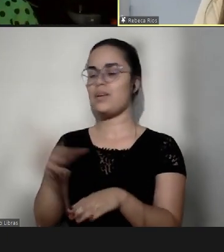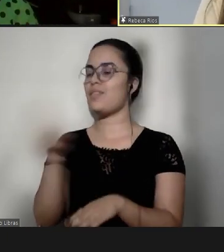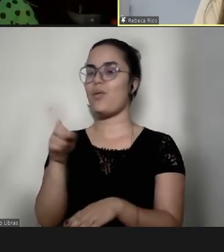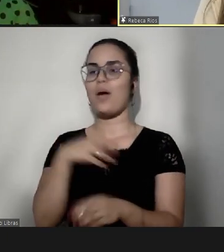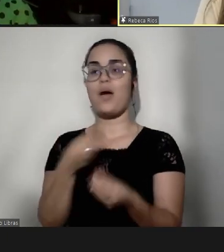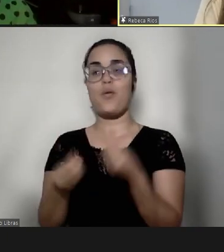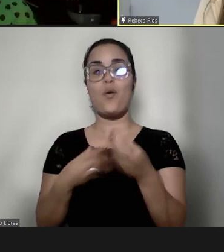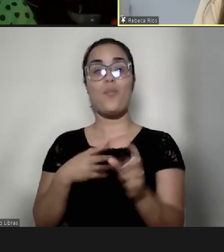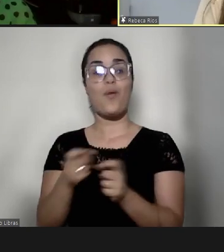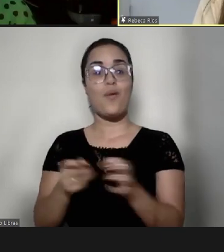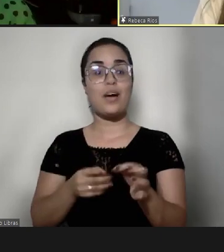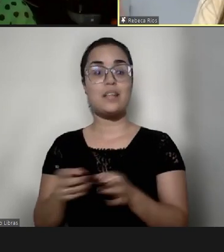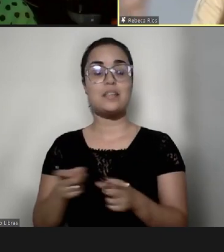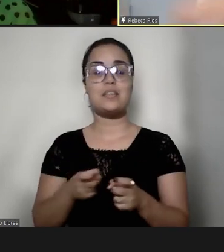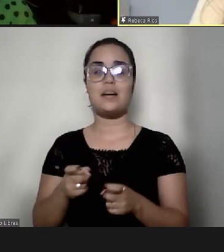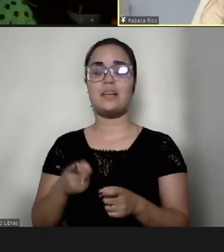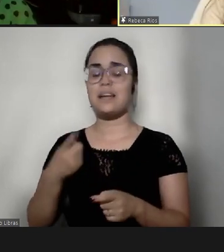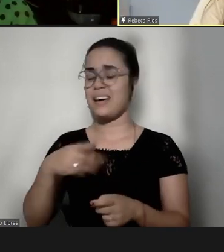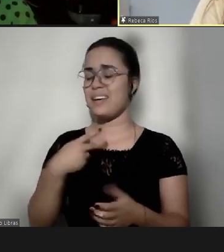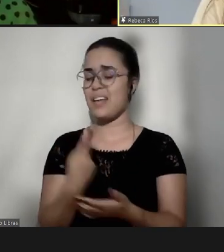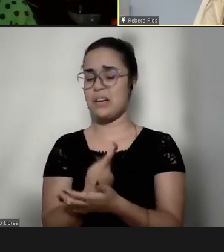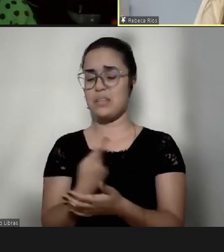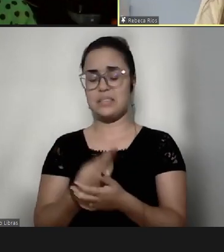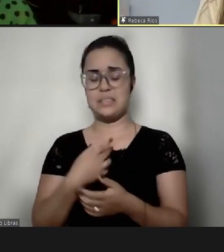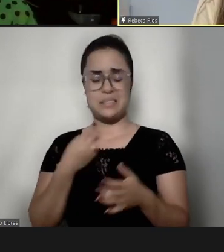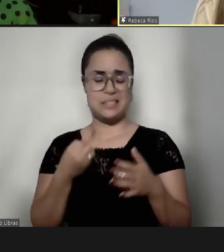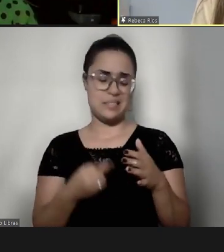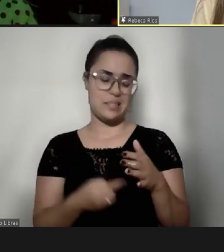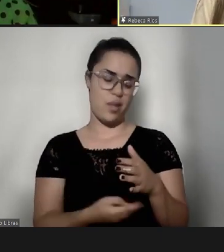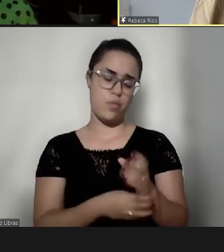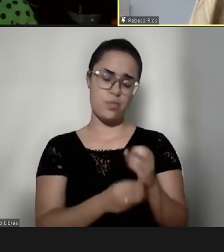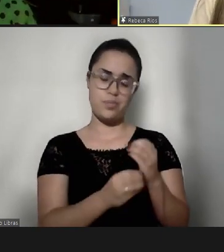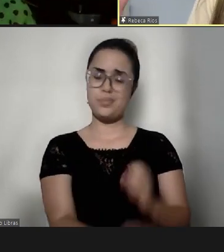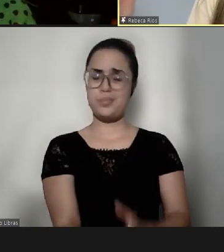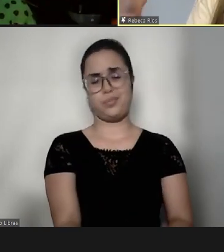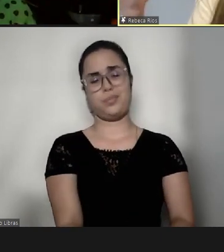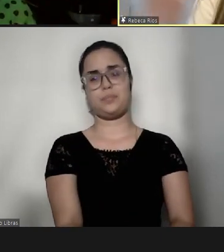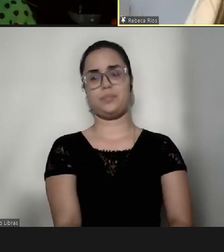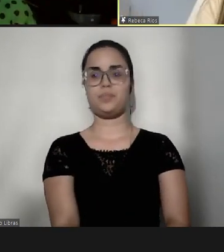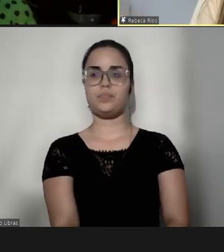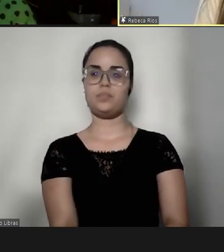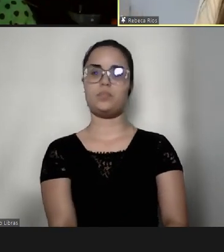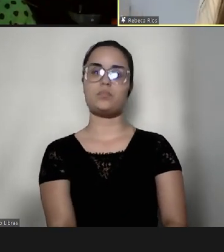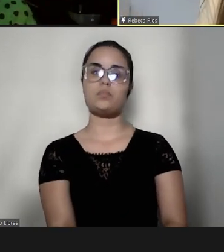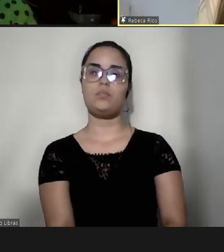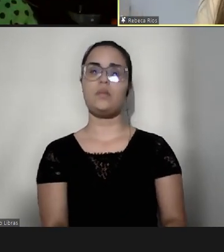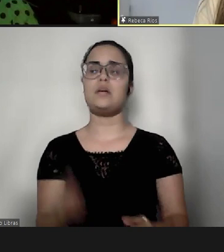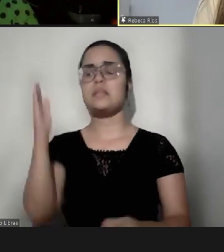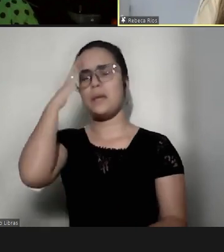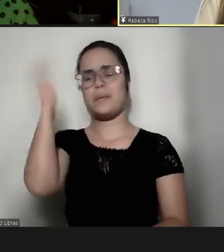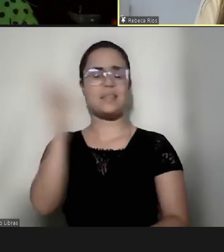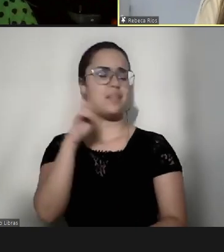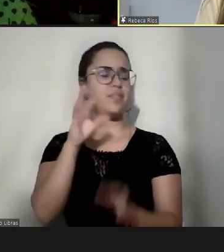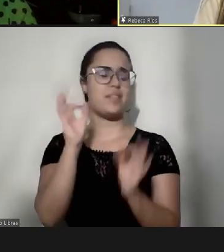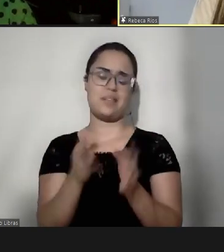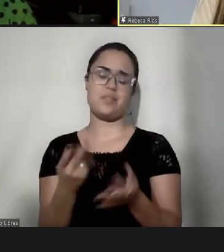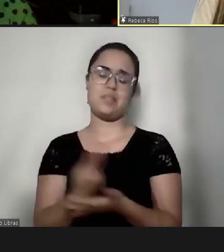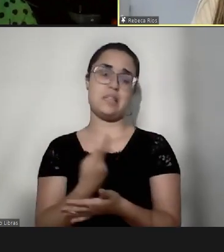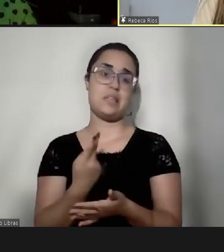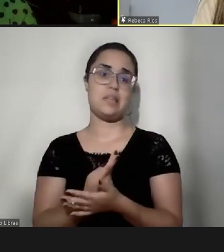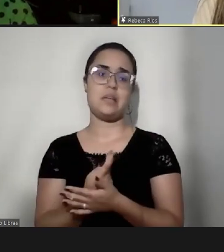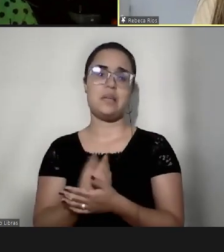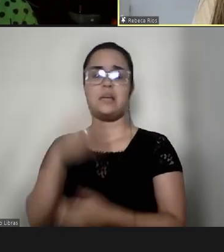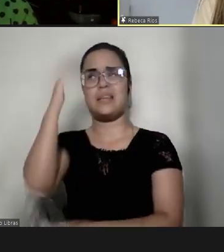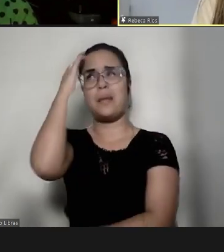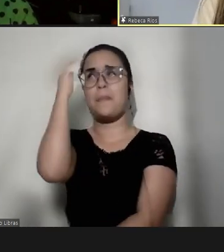esperava, aquilo, gente, te faz ir lá no fundo do poço, você pensa que não vai dar certo, você fica pensando o que eu